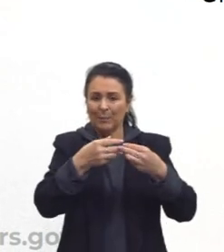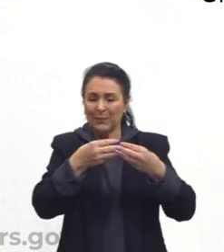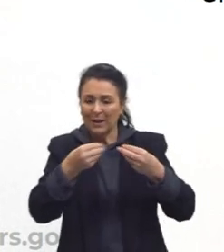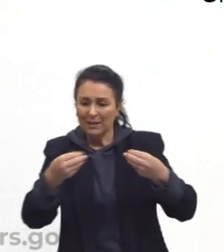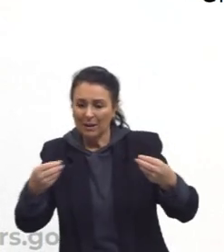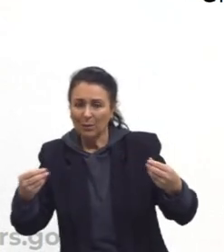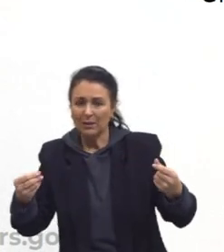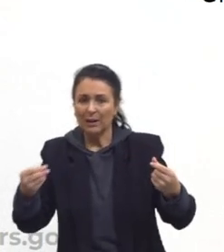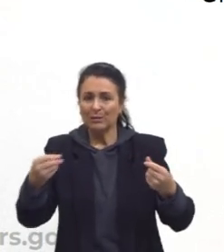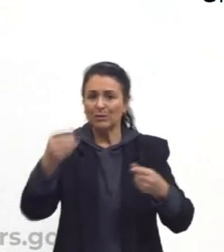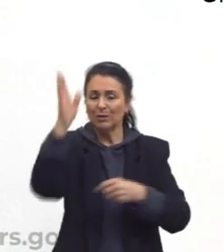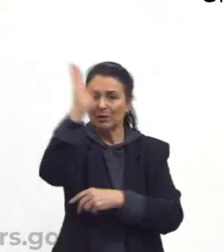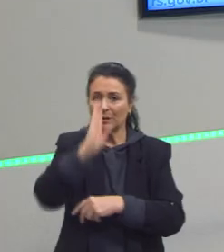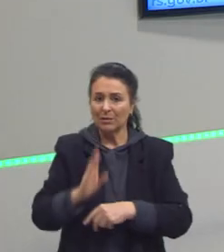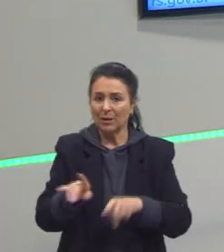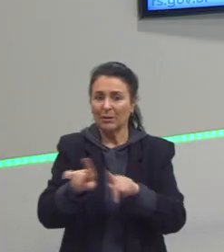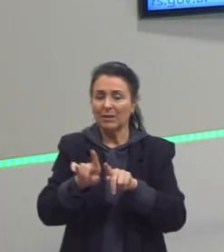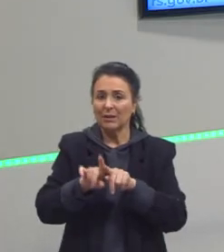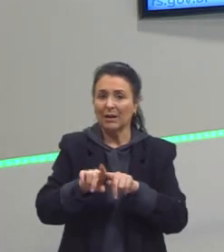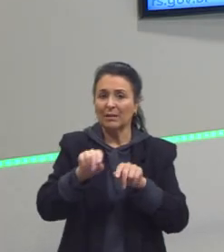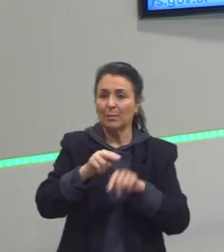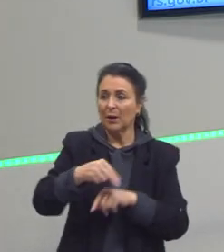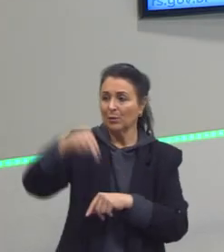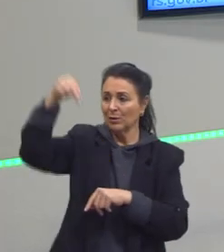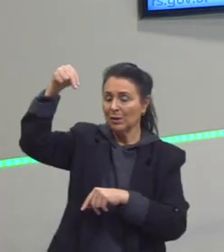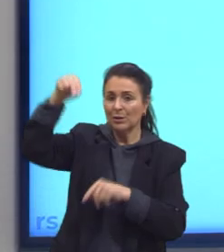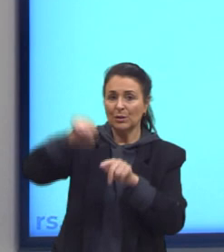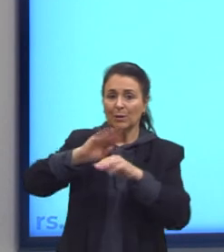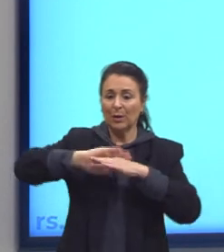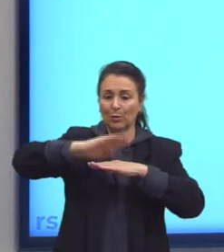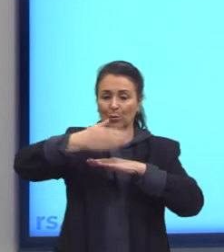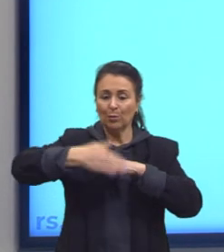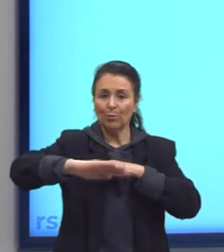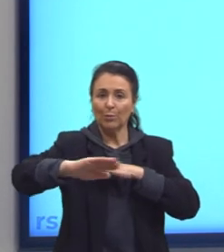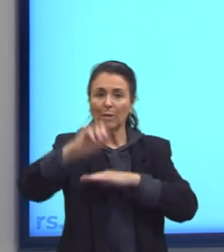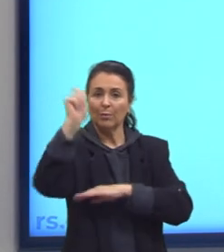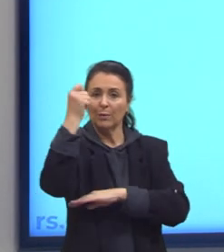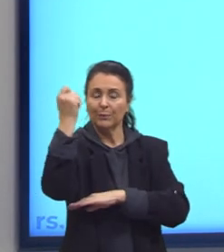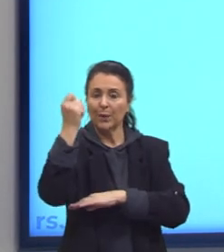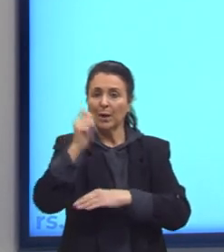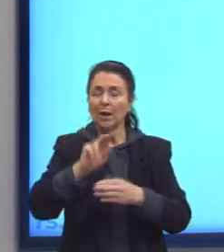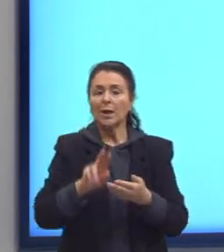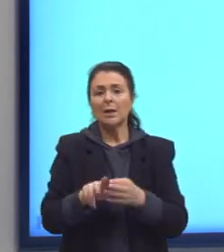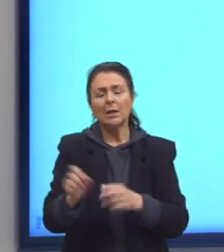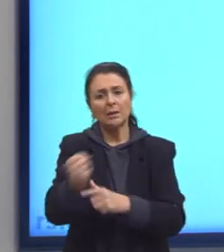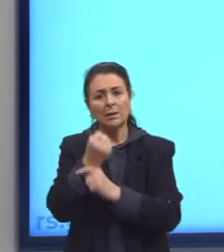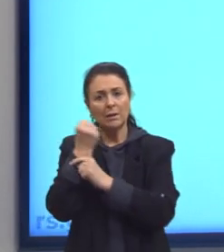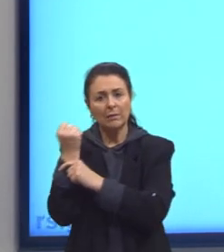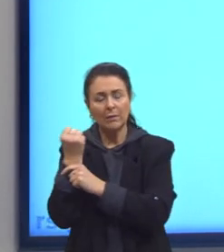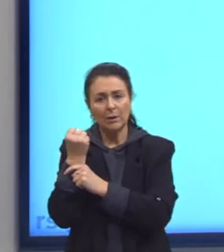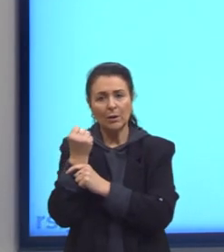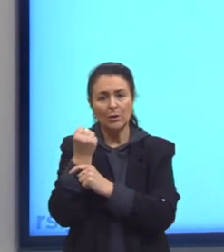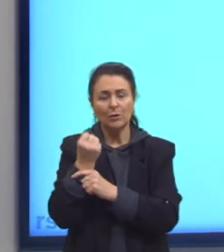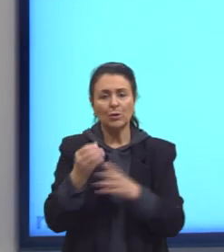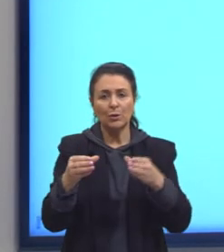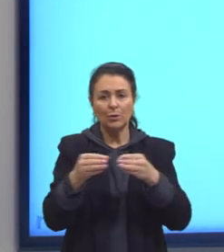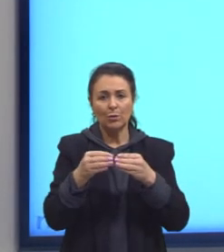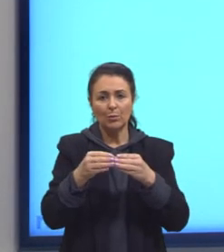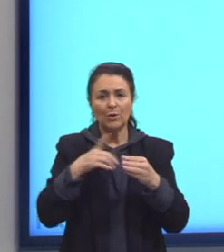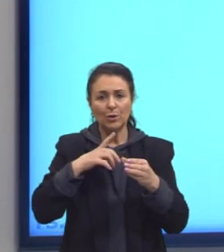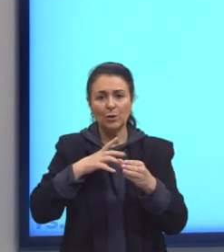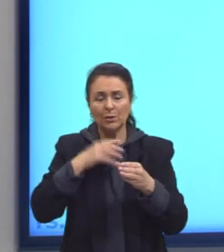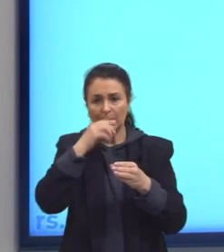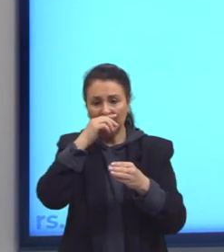produz sertanejo, o pampa gaúchos e as matas matutos. E ele defendia a corrente do racismo científico, de que haviam raças superiores.